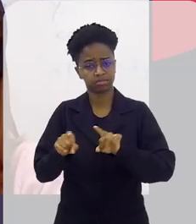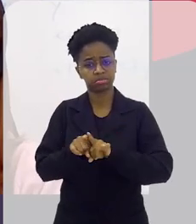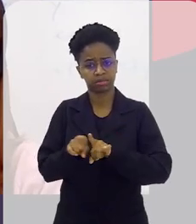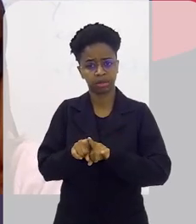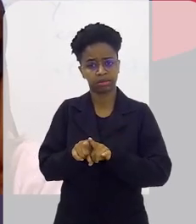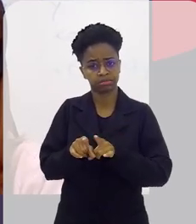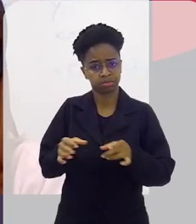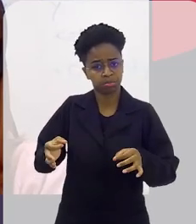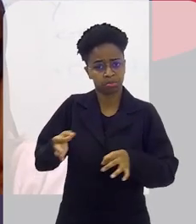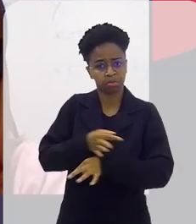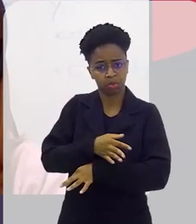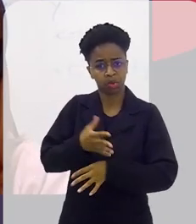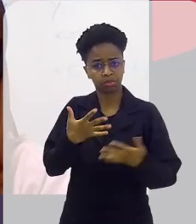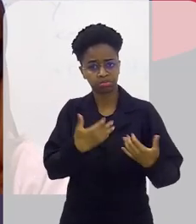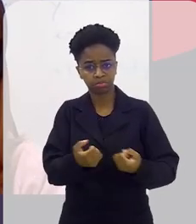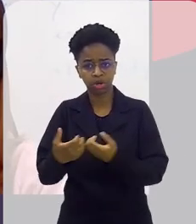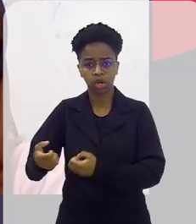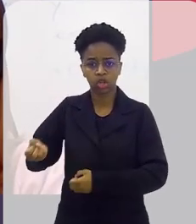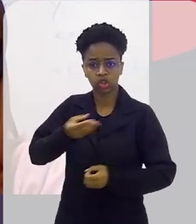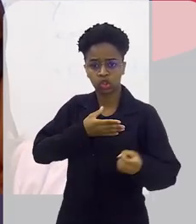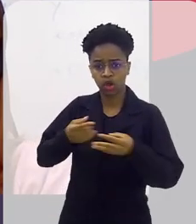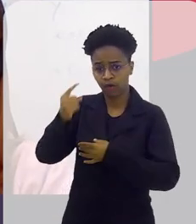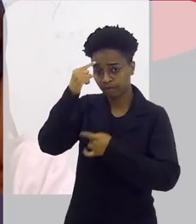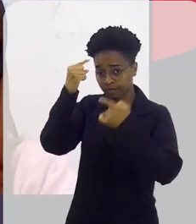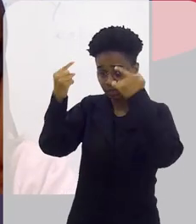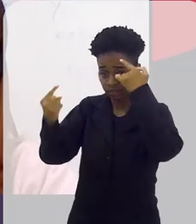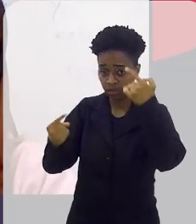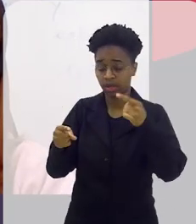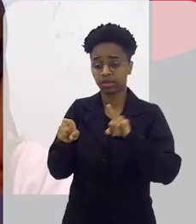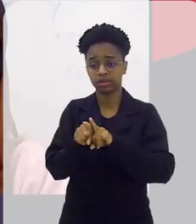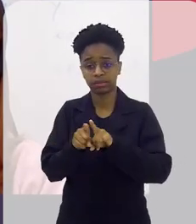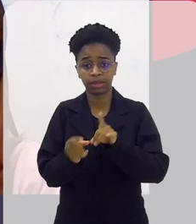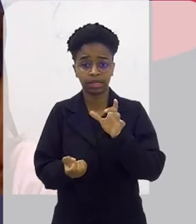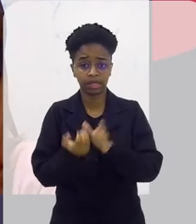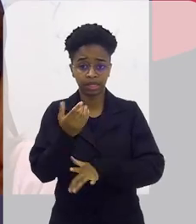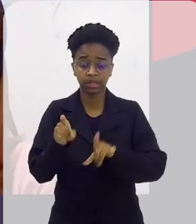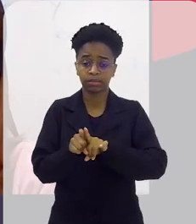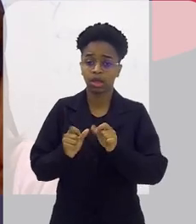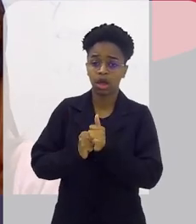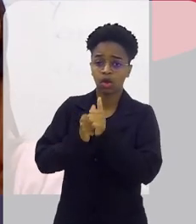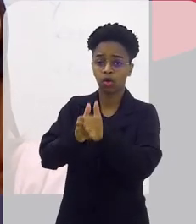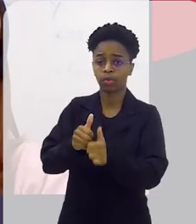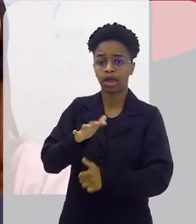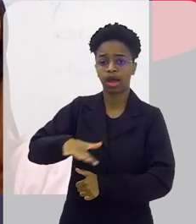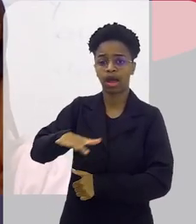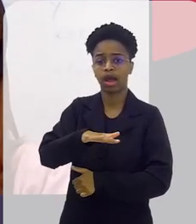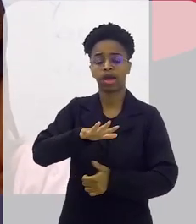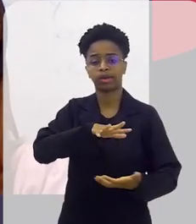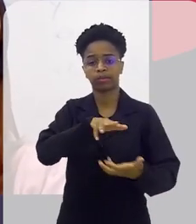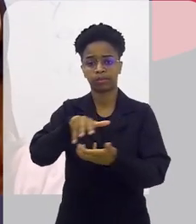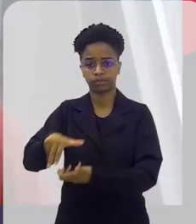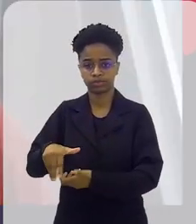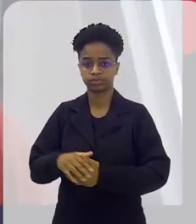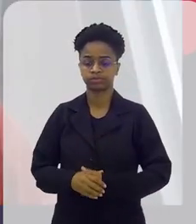e adeptos a novas ideias, a implementar e acompanhar o mercado internacional.